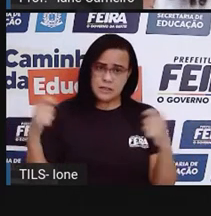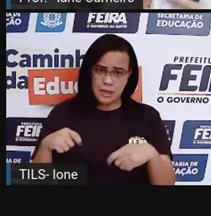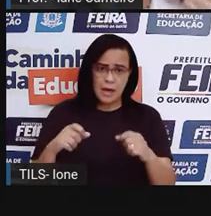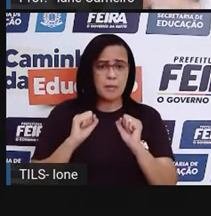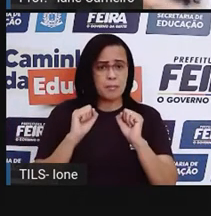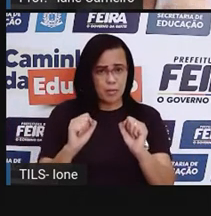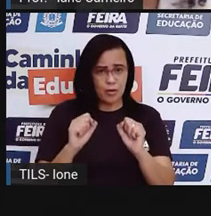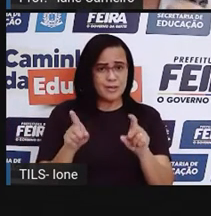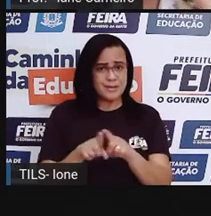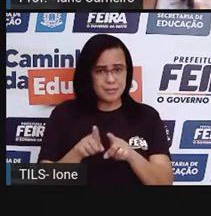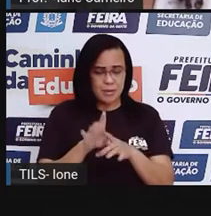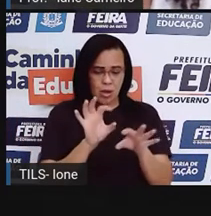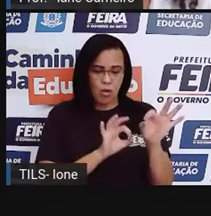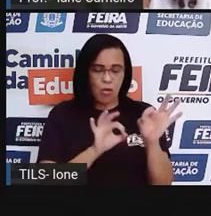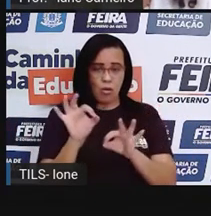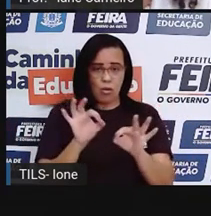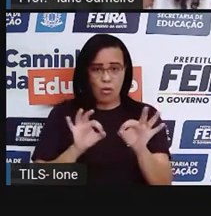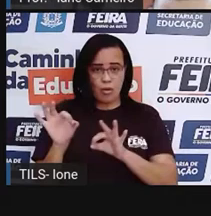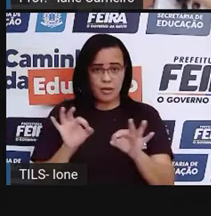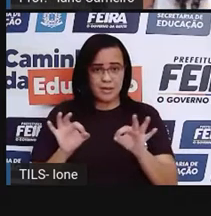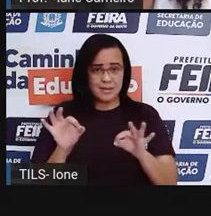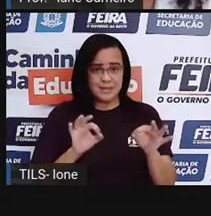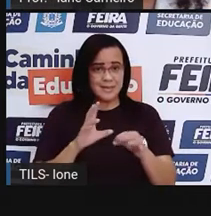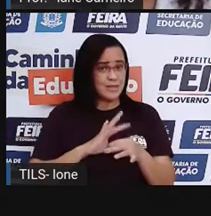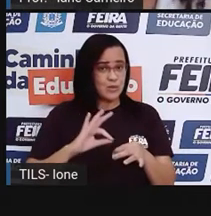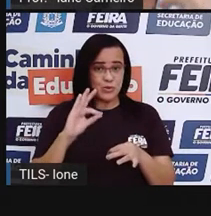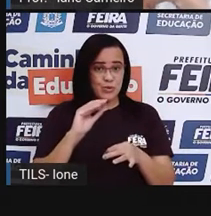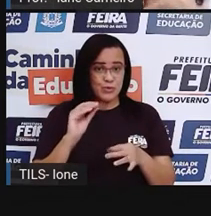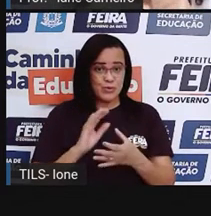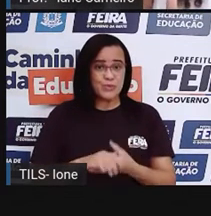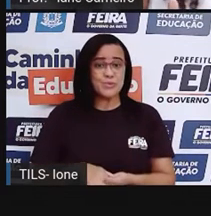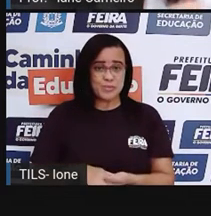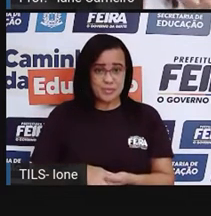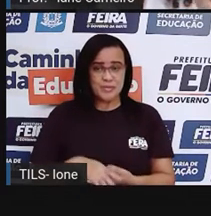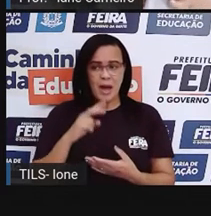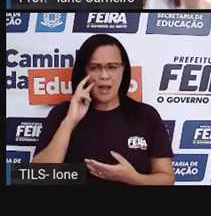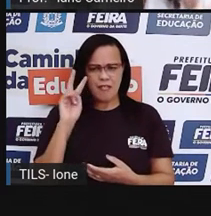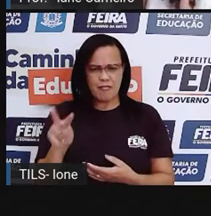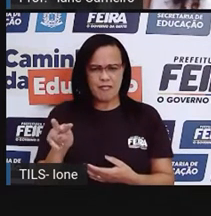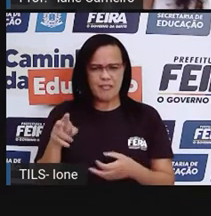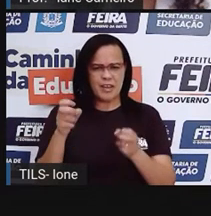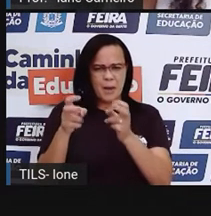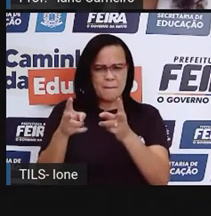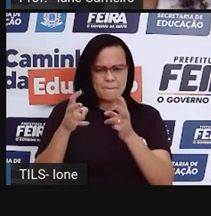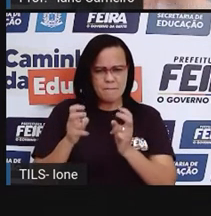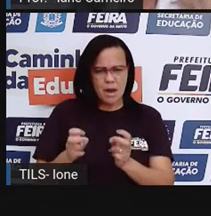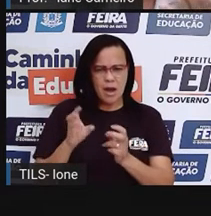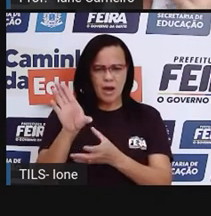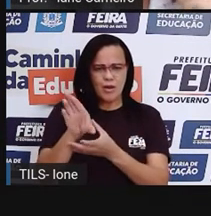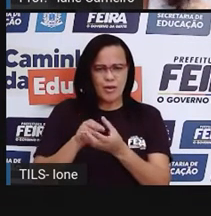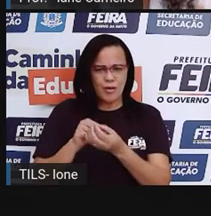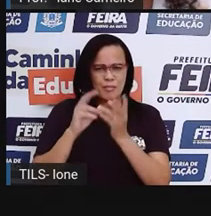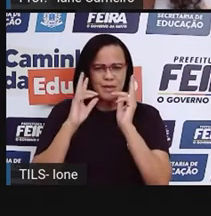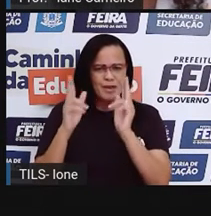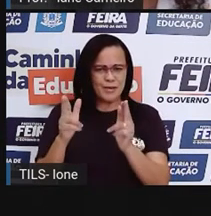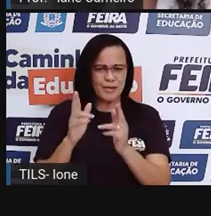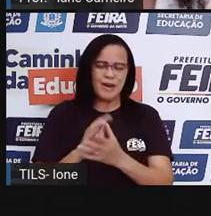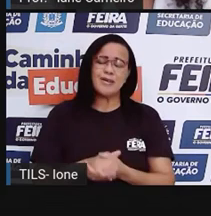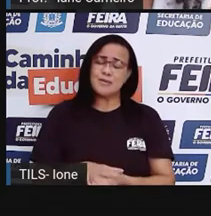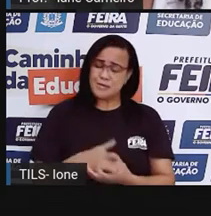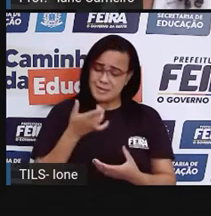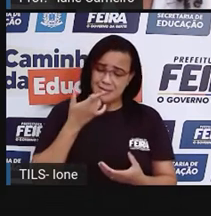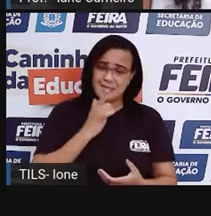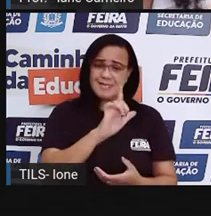Então, arruma lá do jeitinho que ela sabe e com o tempo, ela vai aprendendo a dobrar direitinho. Mas uma criança já consegue,